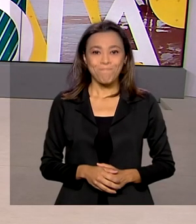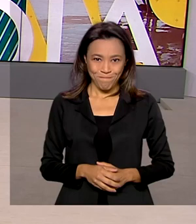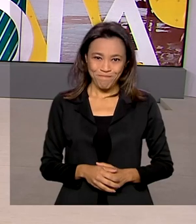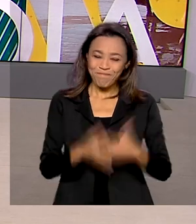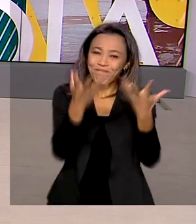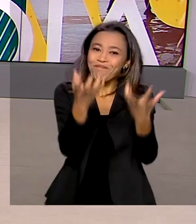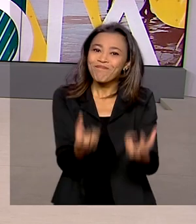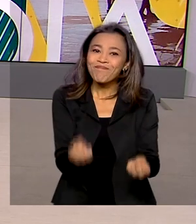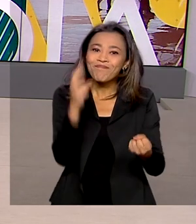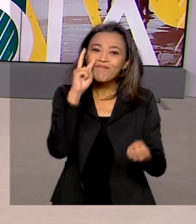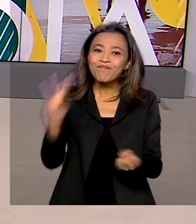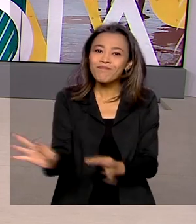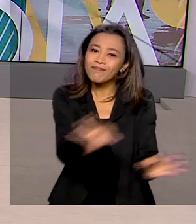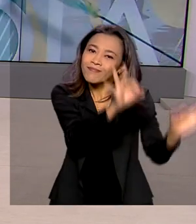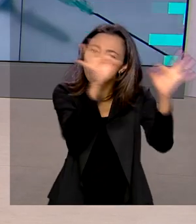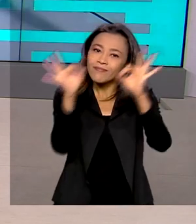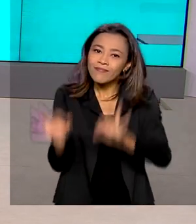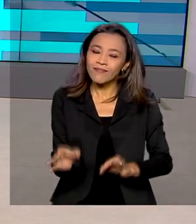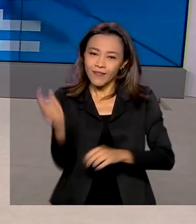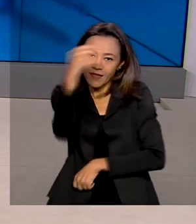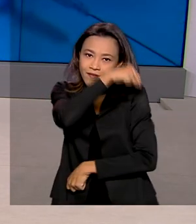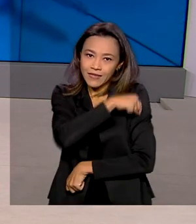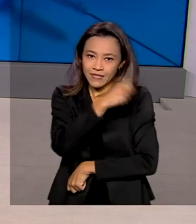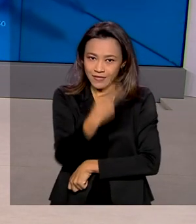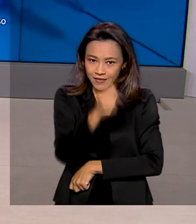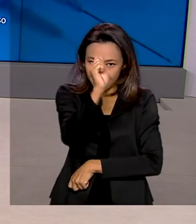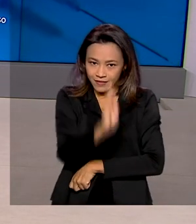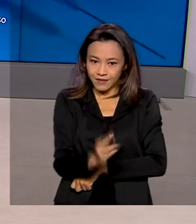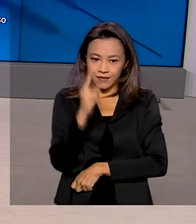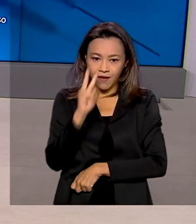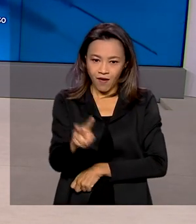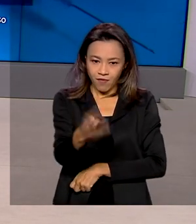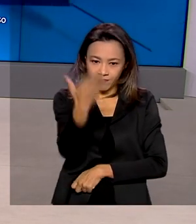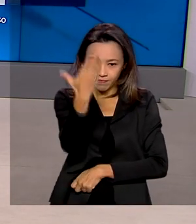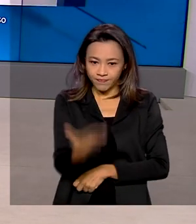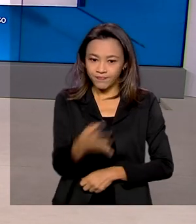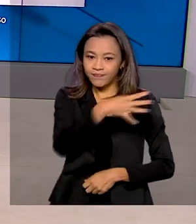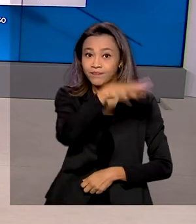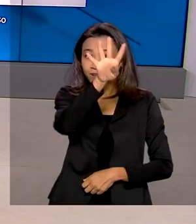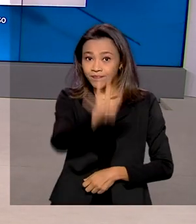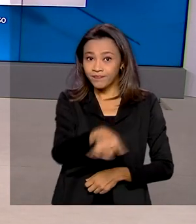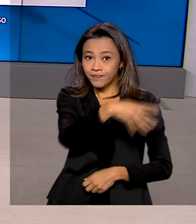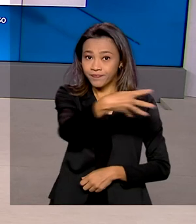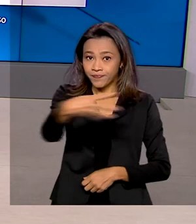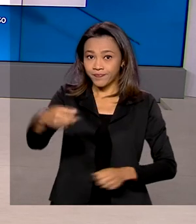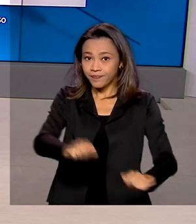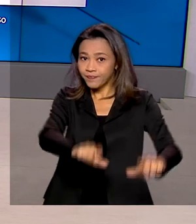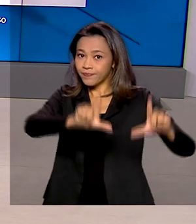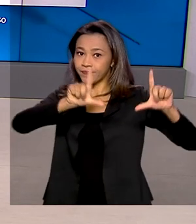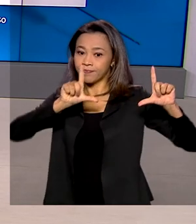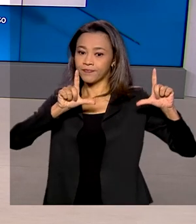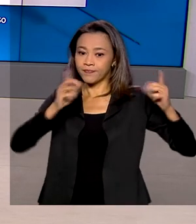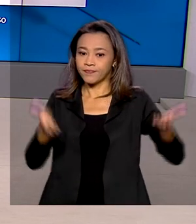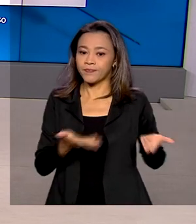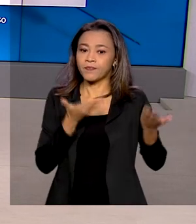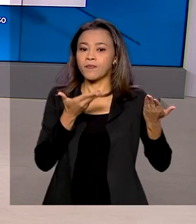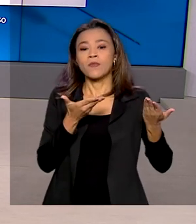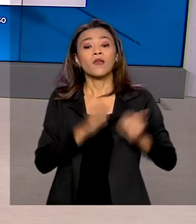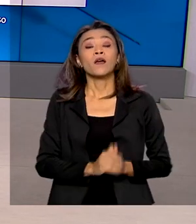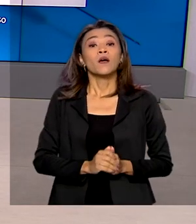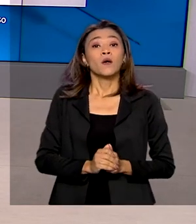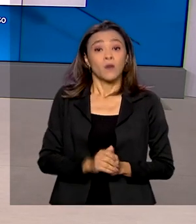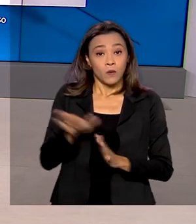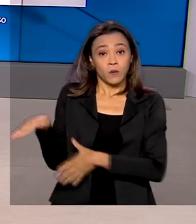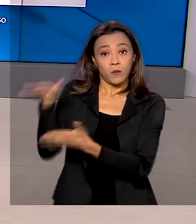Vamos ver como está a vacinação contra a Covid-19 no país? Acompanhe comigo aqui os números que aparecem no nosso telão. O Ministério da Saúde já